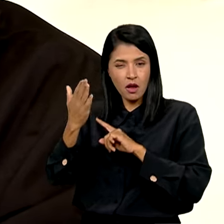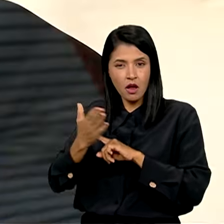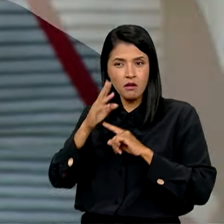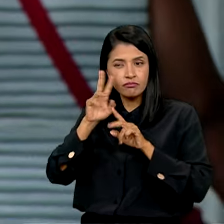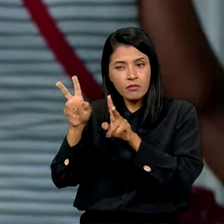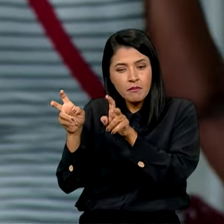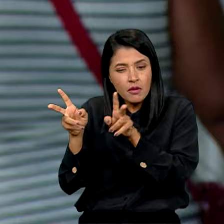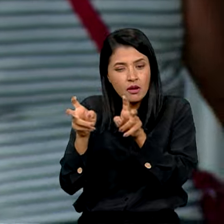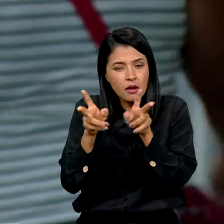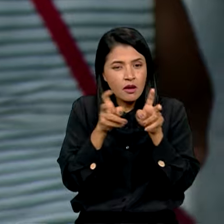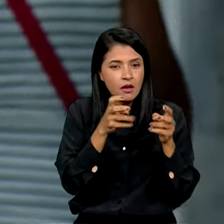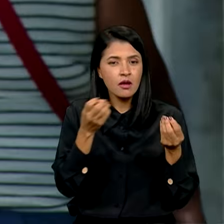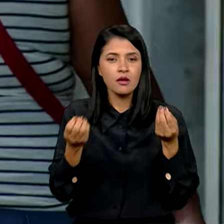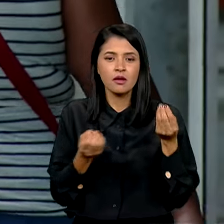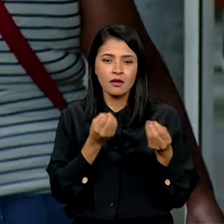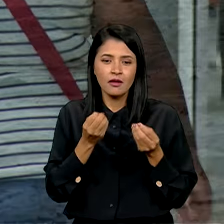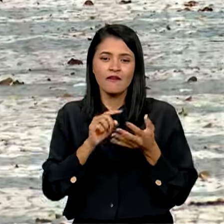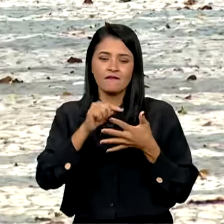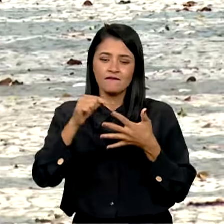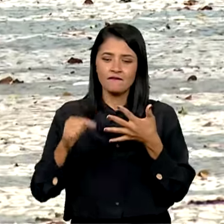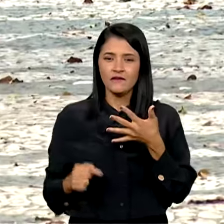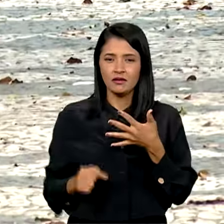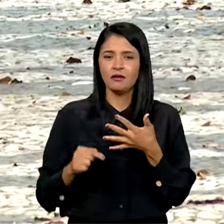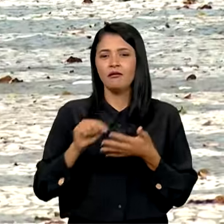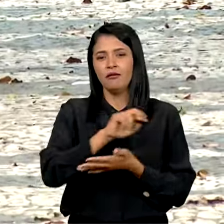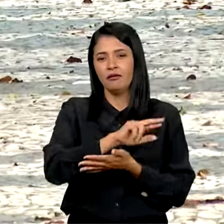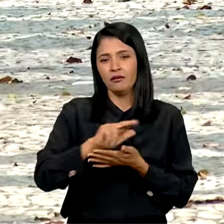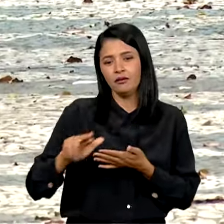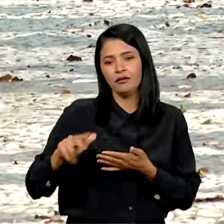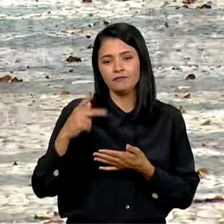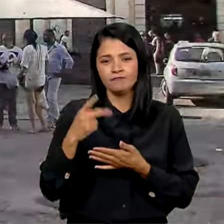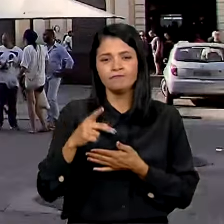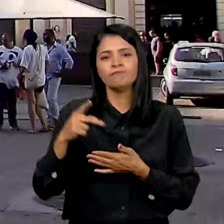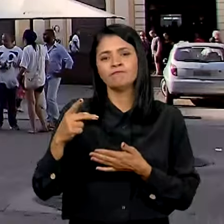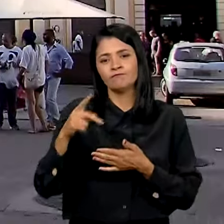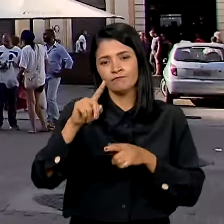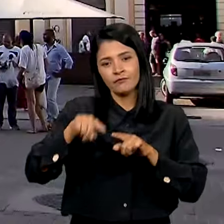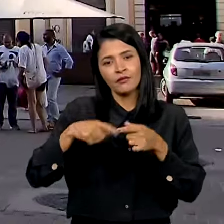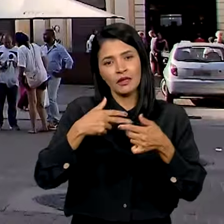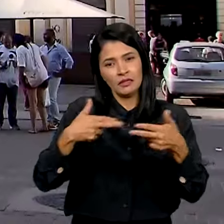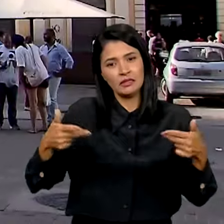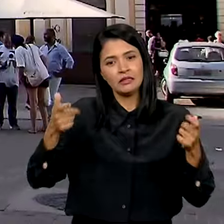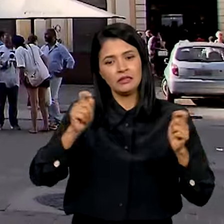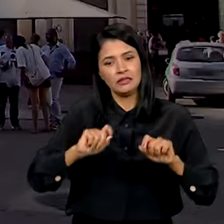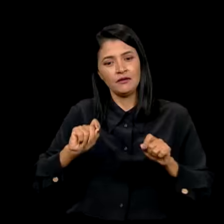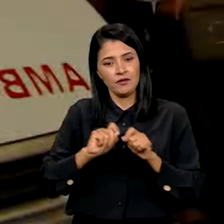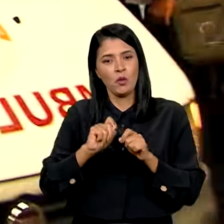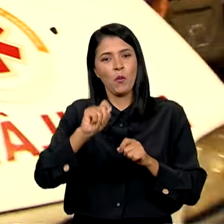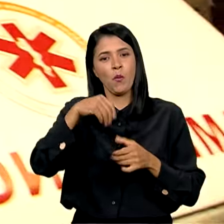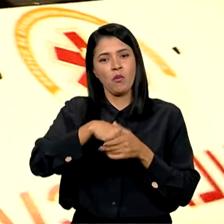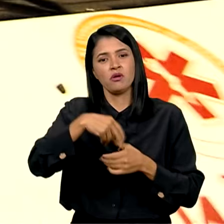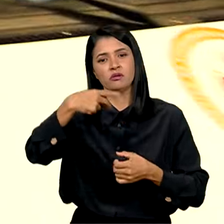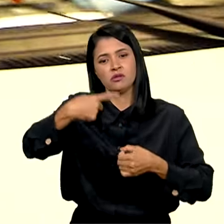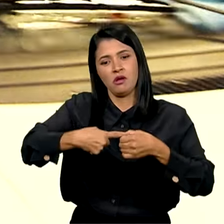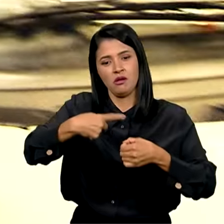perceber uma quantidade muito grande de questões a serem enfrentadas em uma cidade.